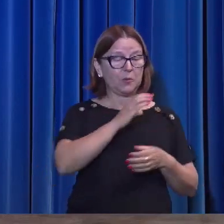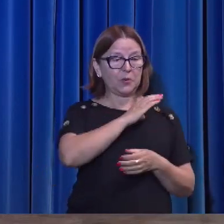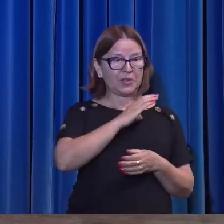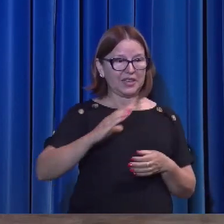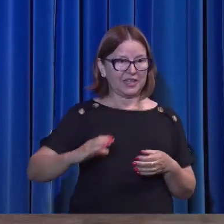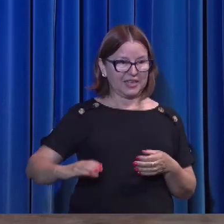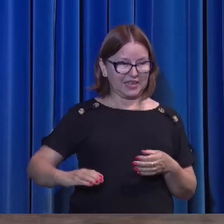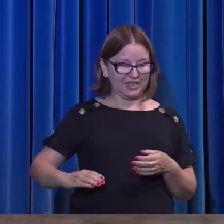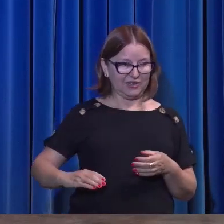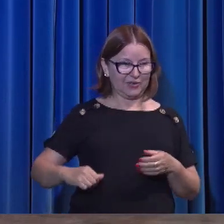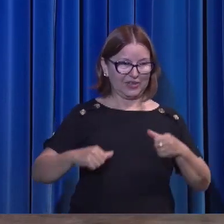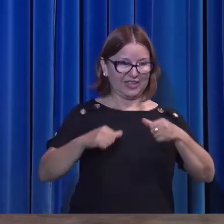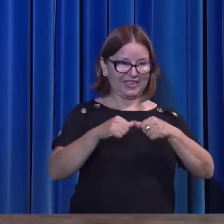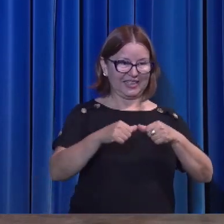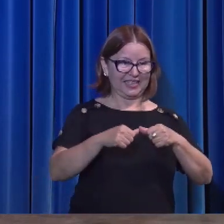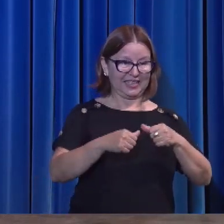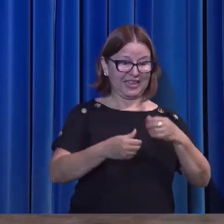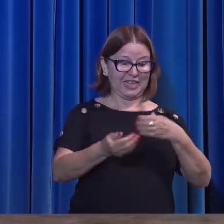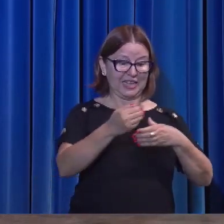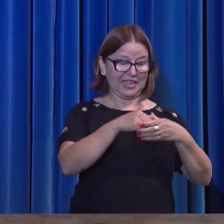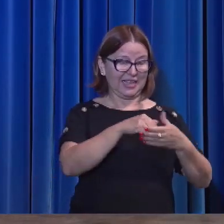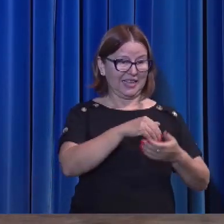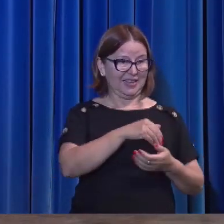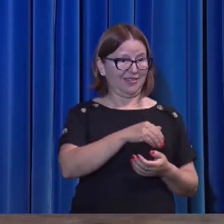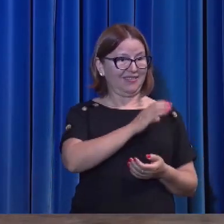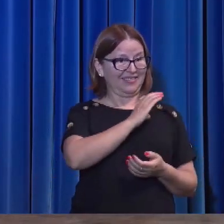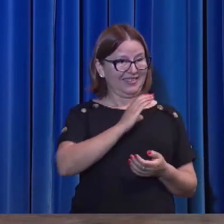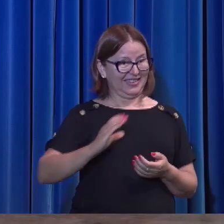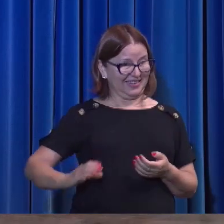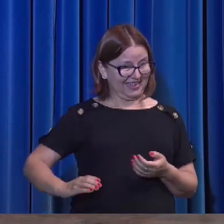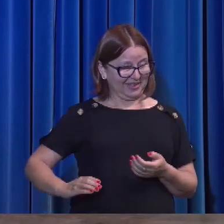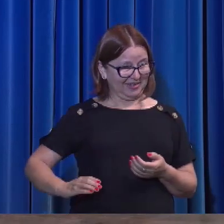crente, como é que o crente está em Cristo ao mesmo tempo.